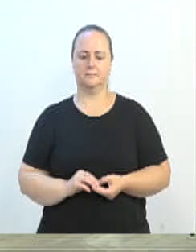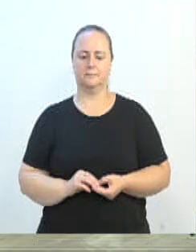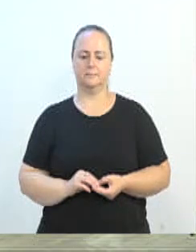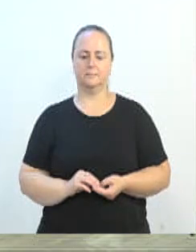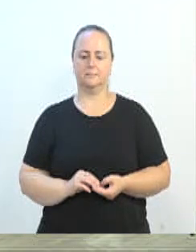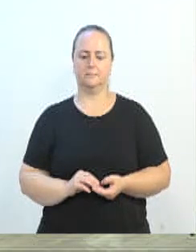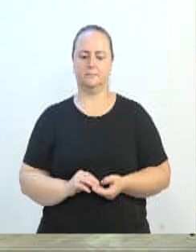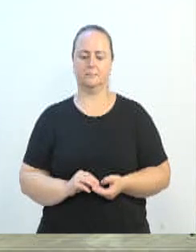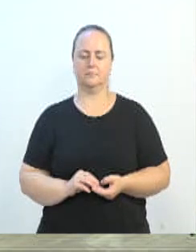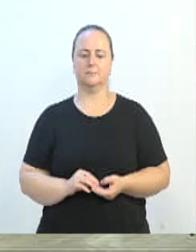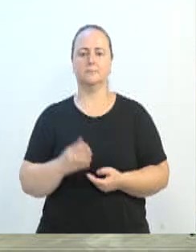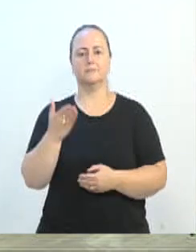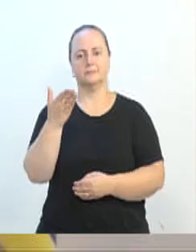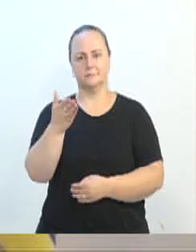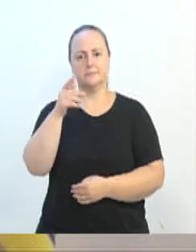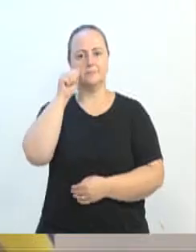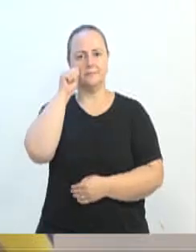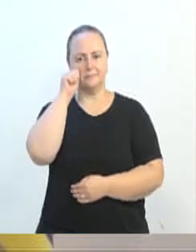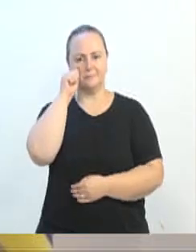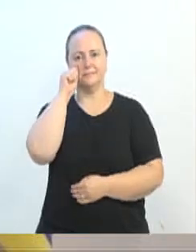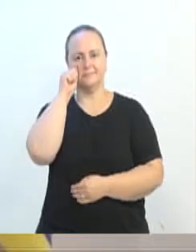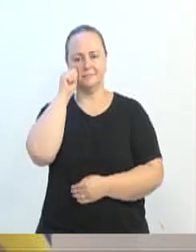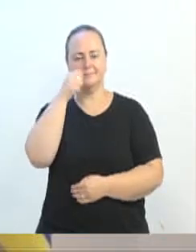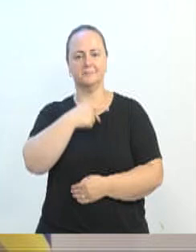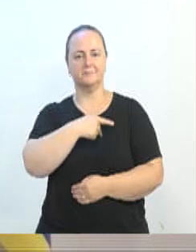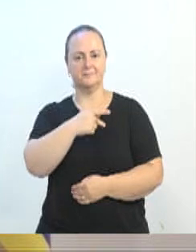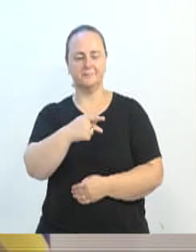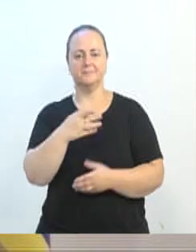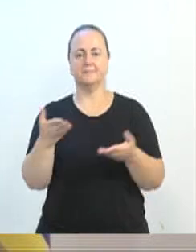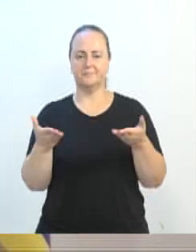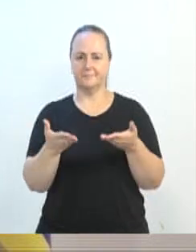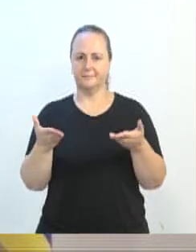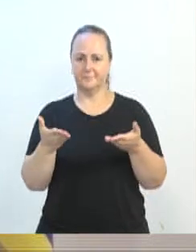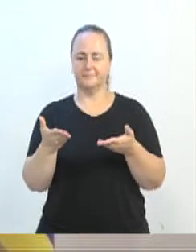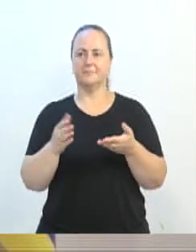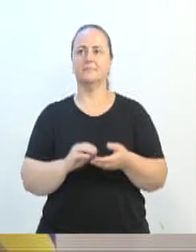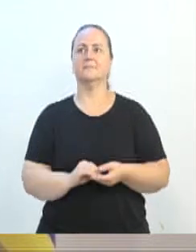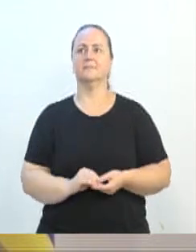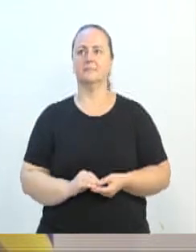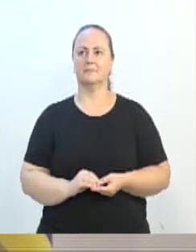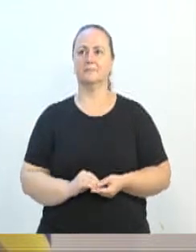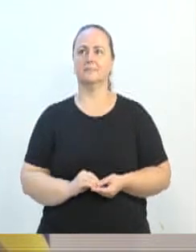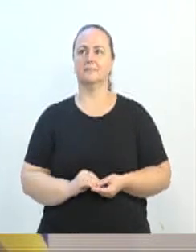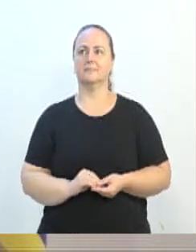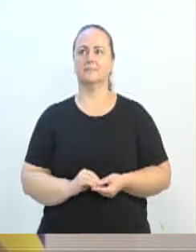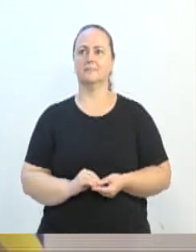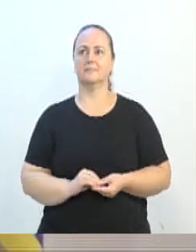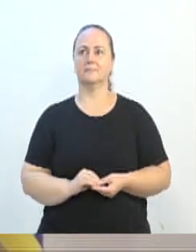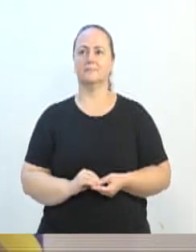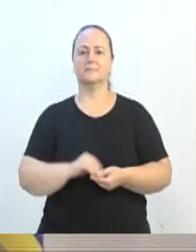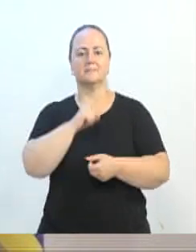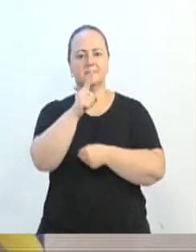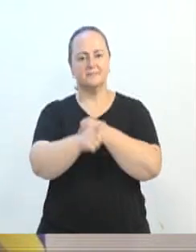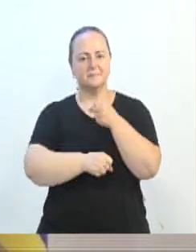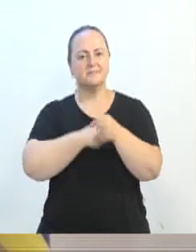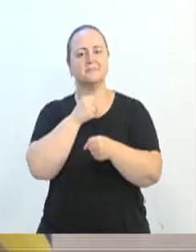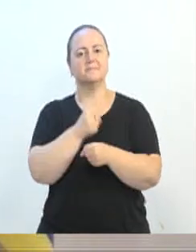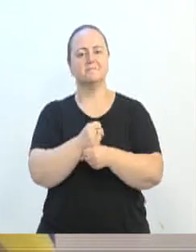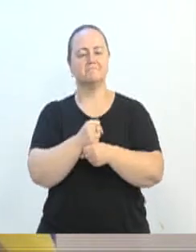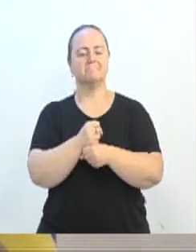Vereador Amor Vieira, que ora preside os trabalhos e logo estará utilizando essa